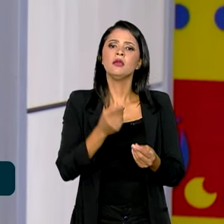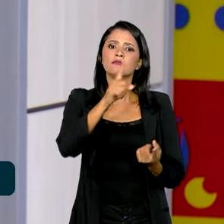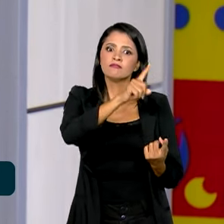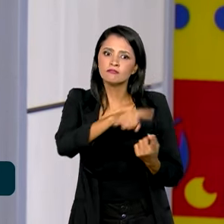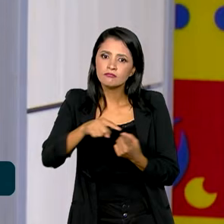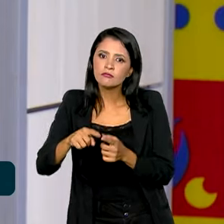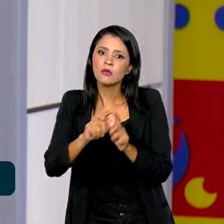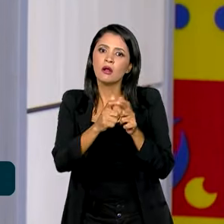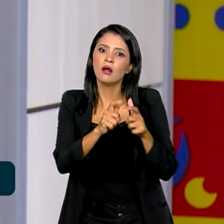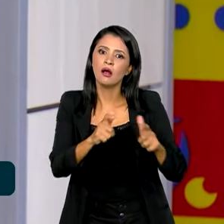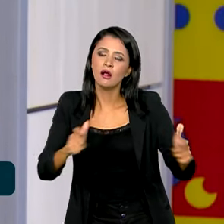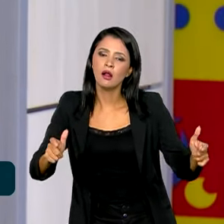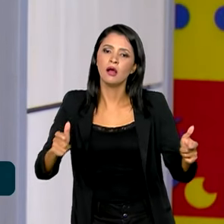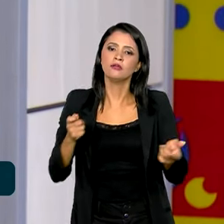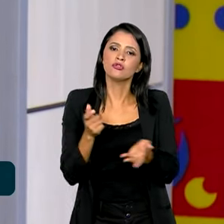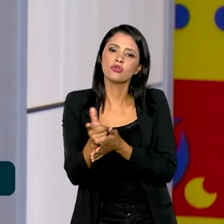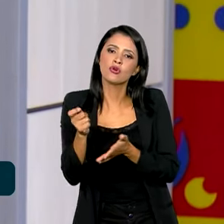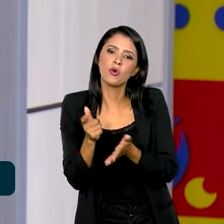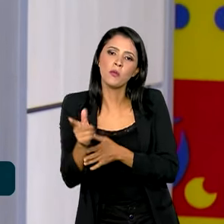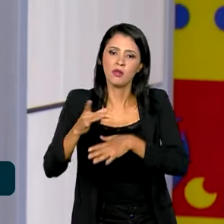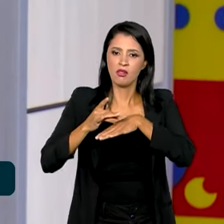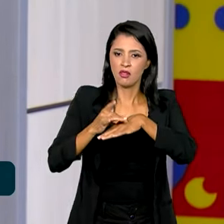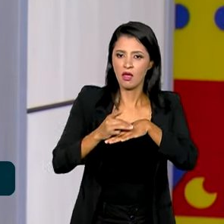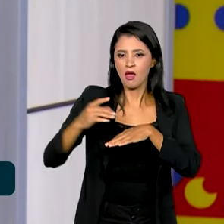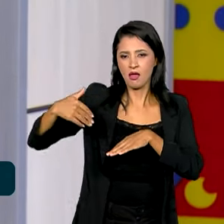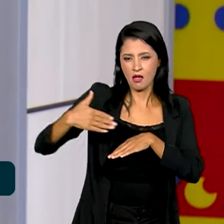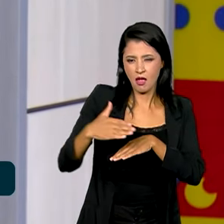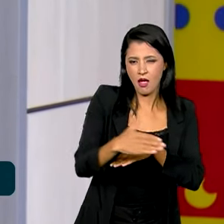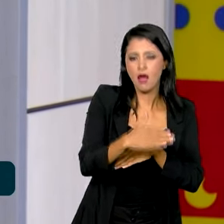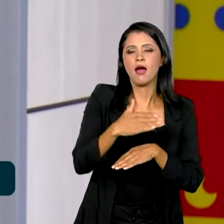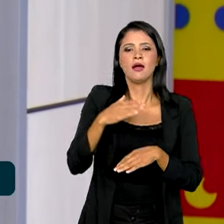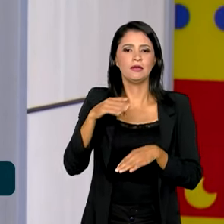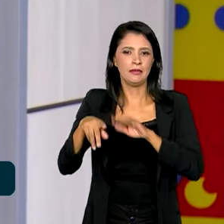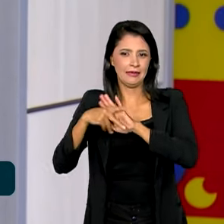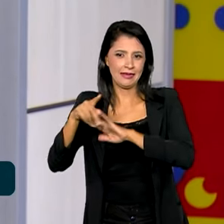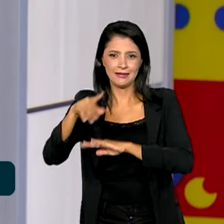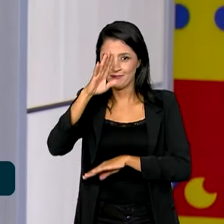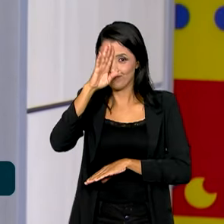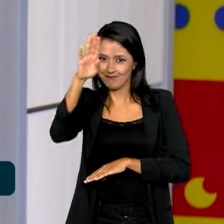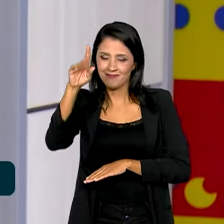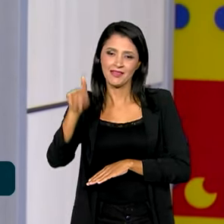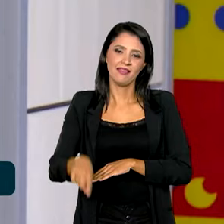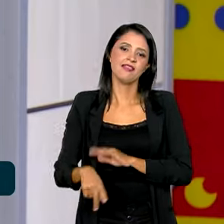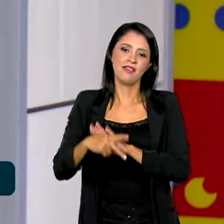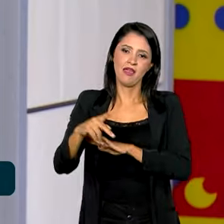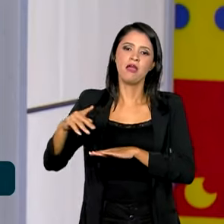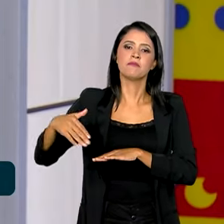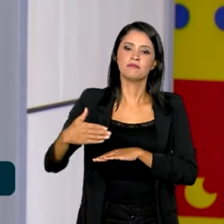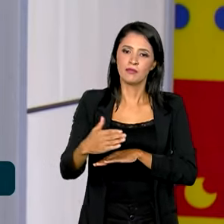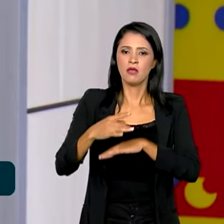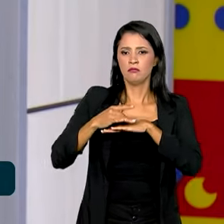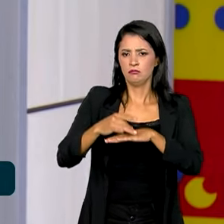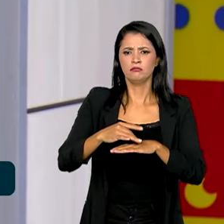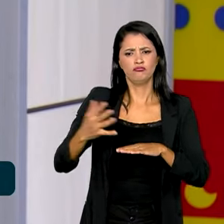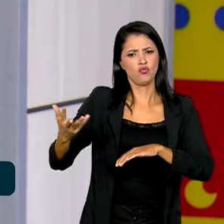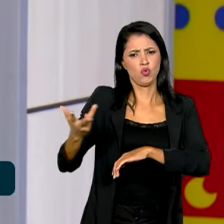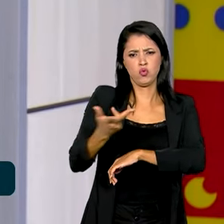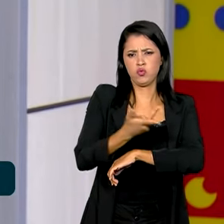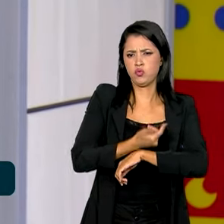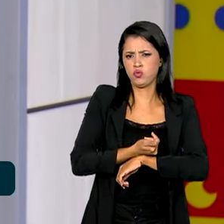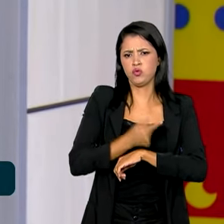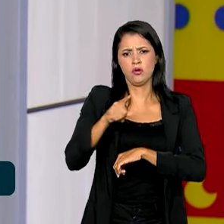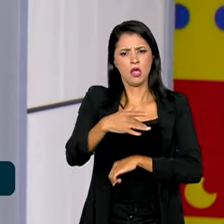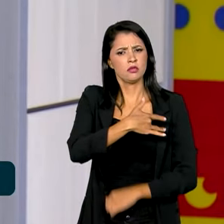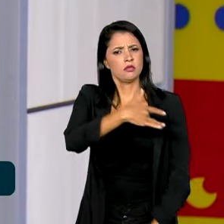de aumento de consumo dessa proteína, das proteínas, especialmente dessa proteína que é tida como uma proteína de qualidade, uma proteína